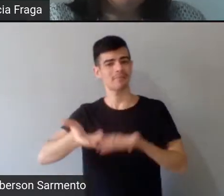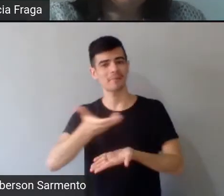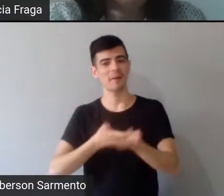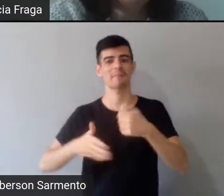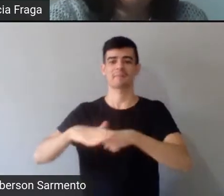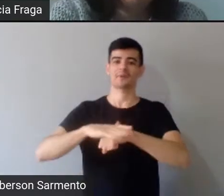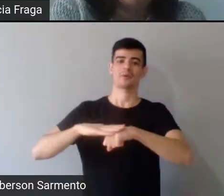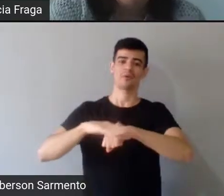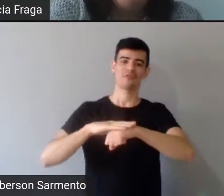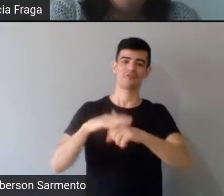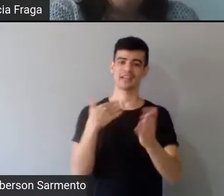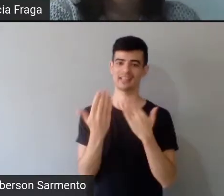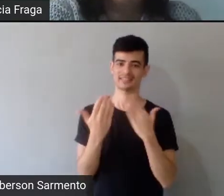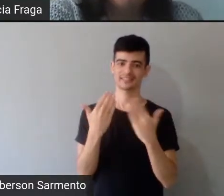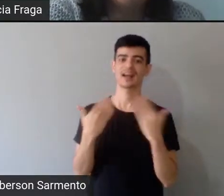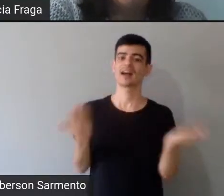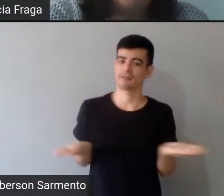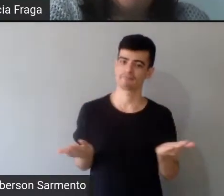que é importante, né?